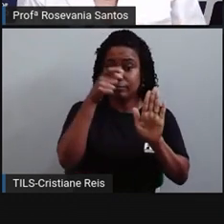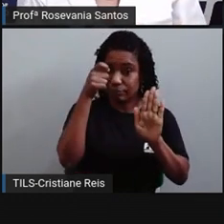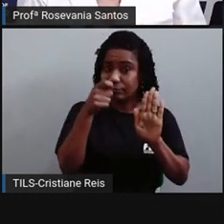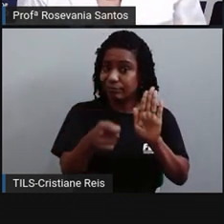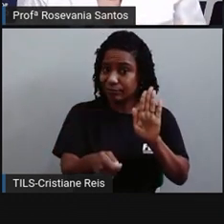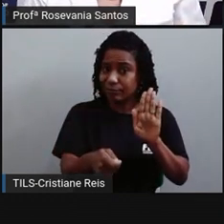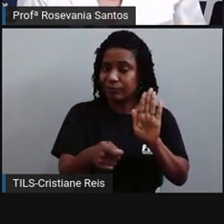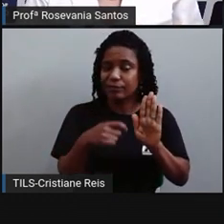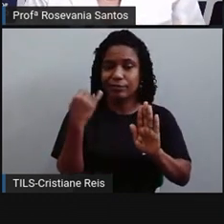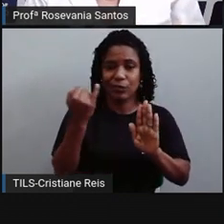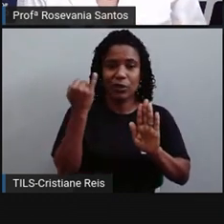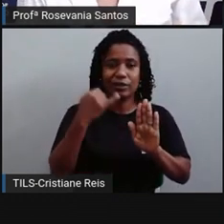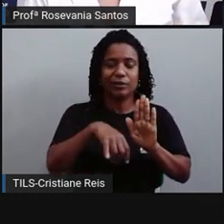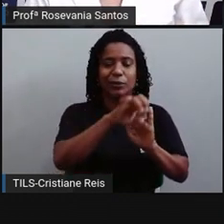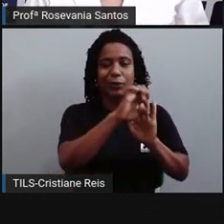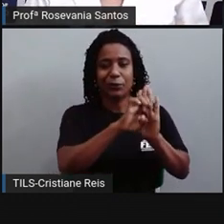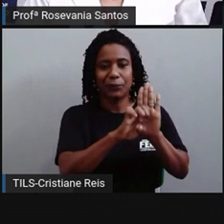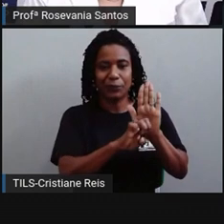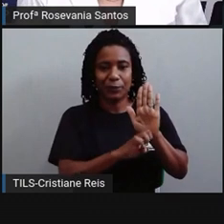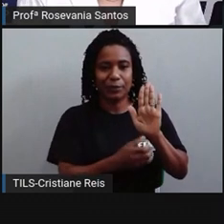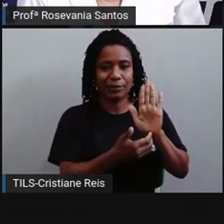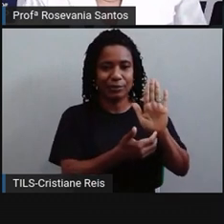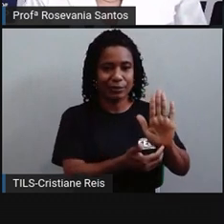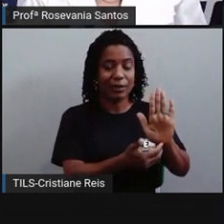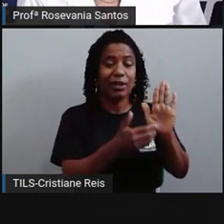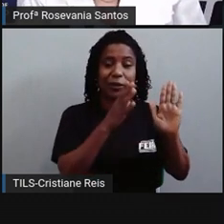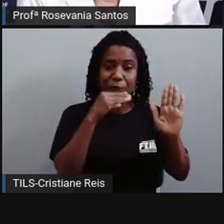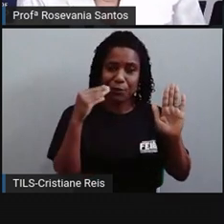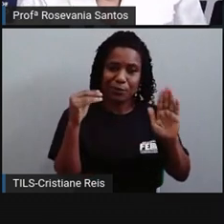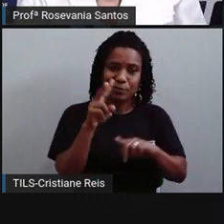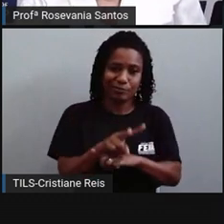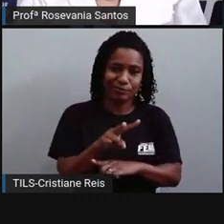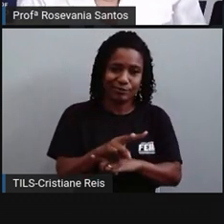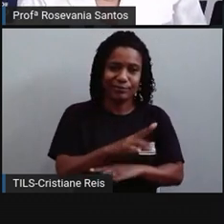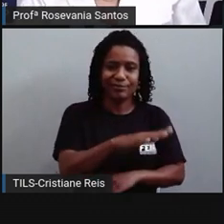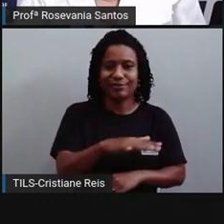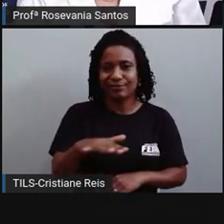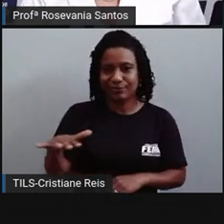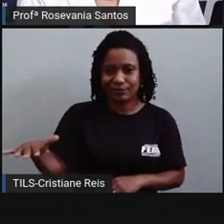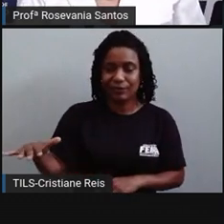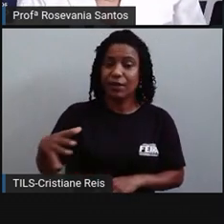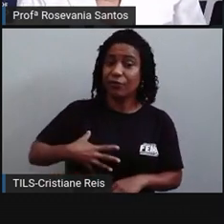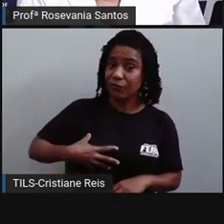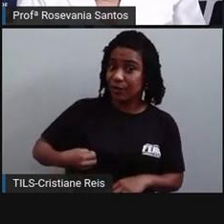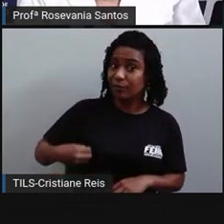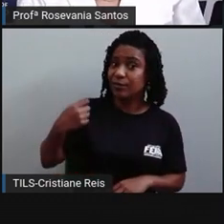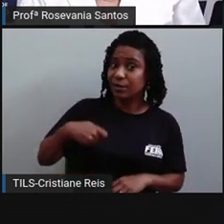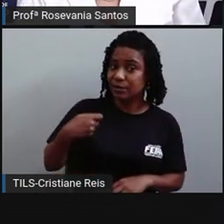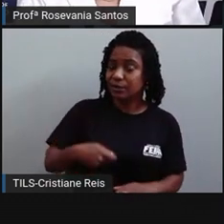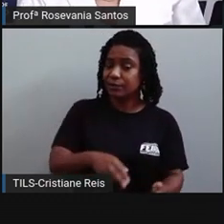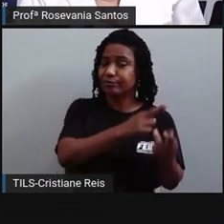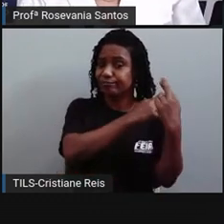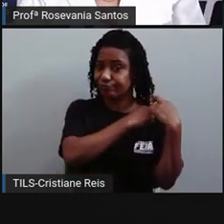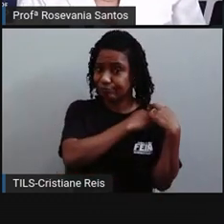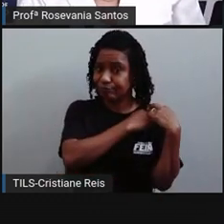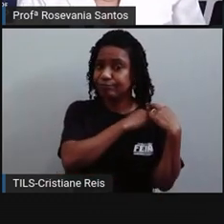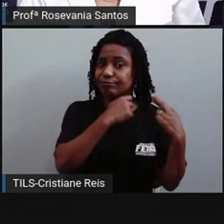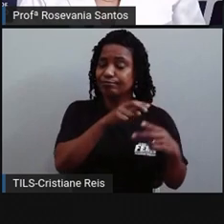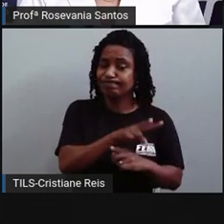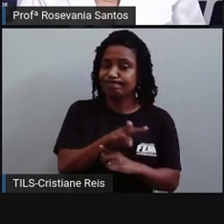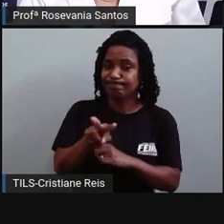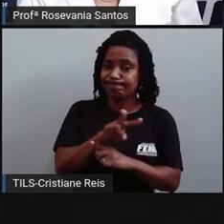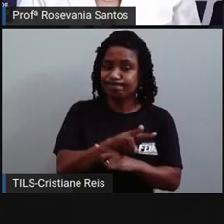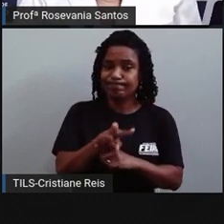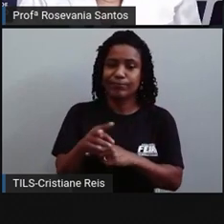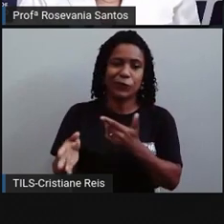disso, com o estatuto da criança e do adolescente, então ter filhos hoje tem que ter responsabilidade, já deveria ter